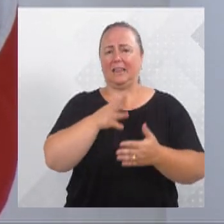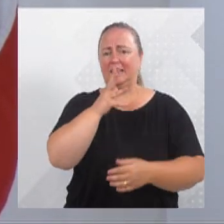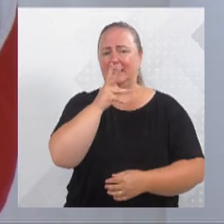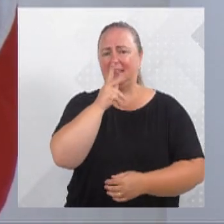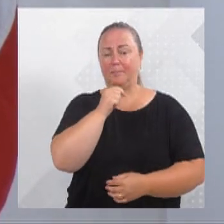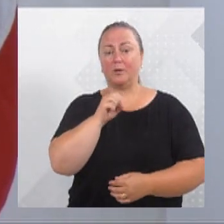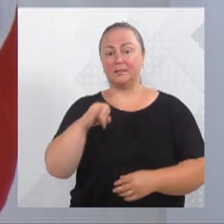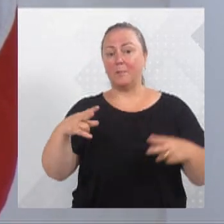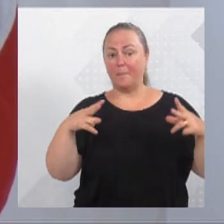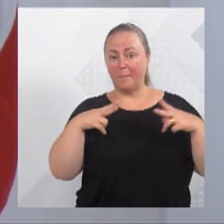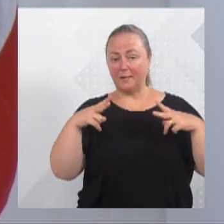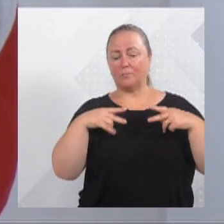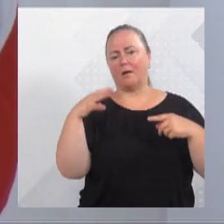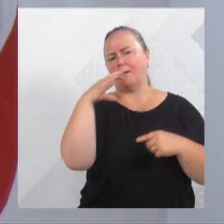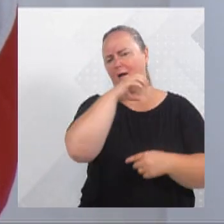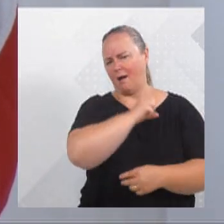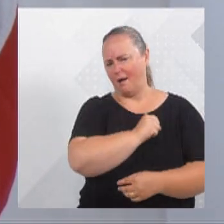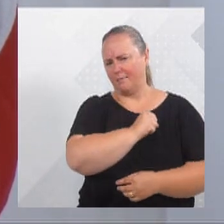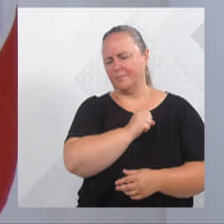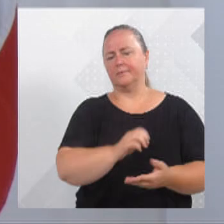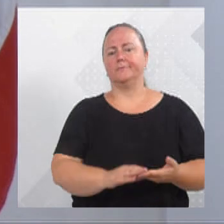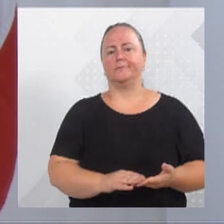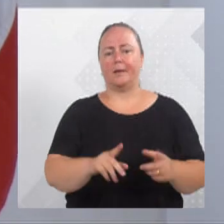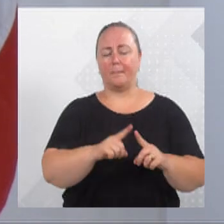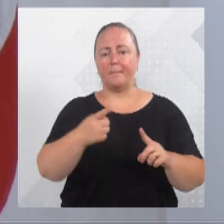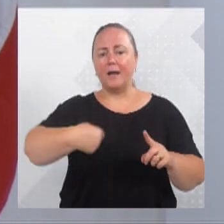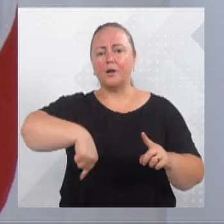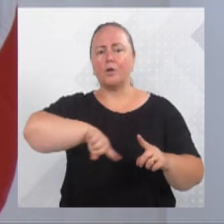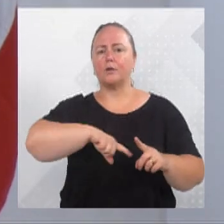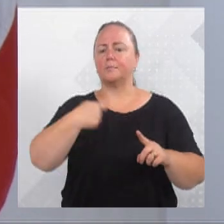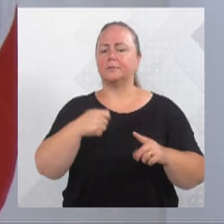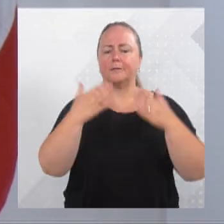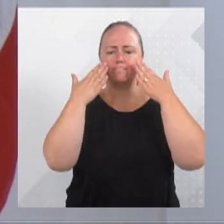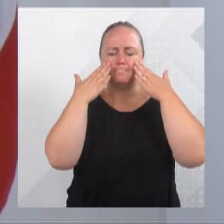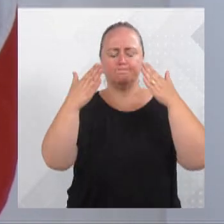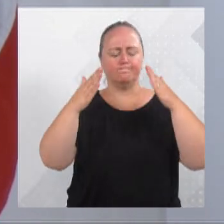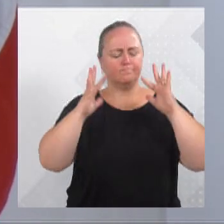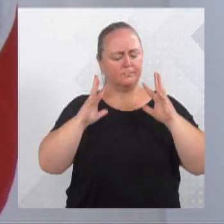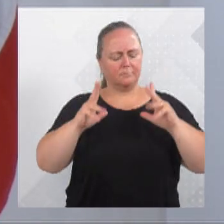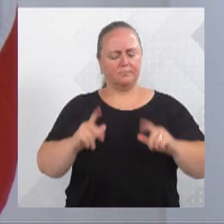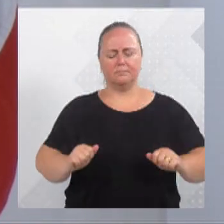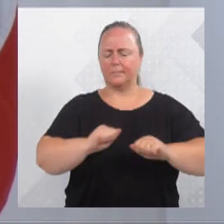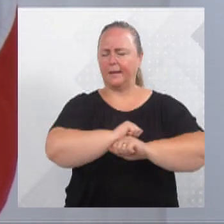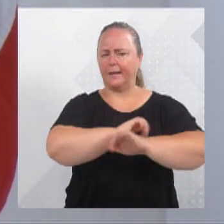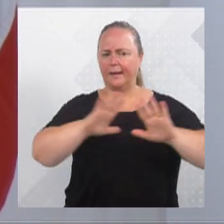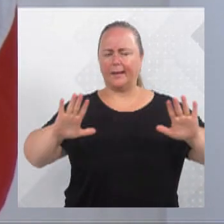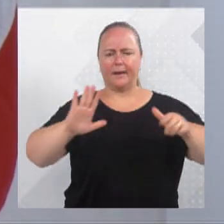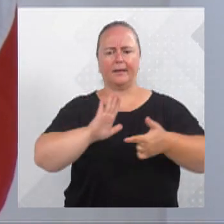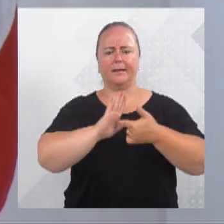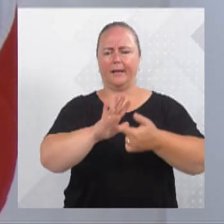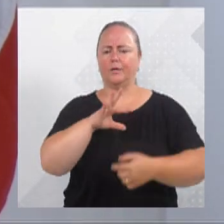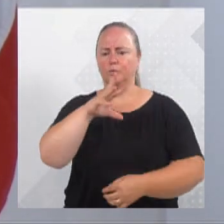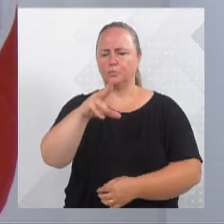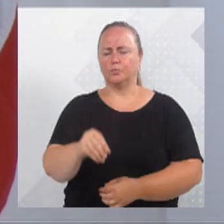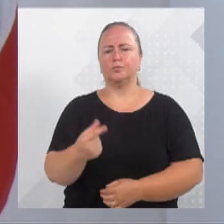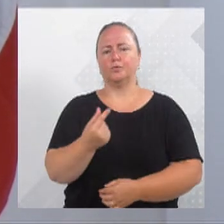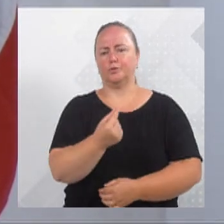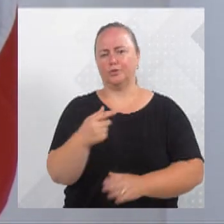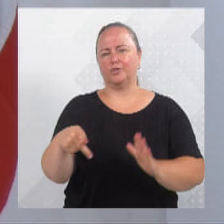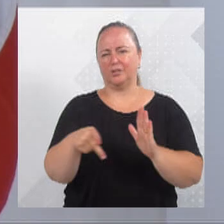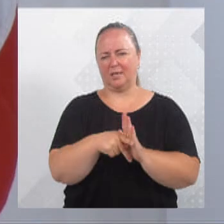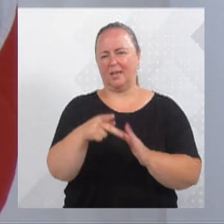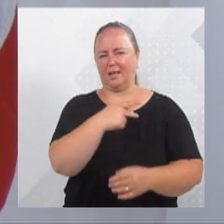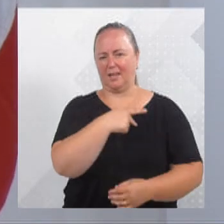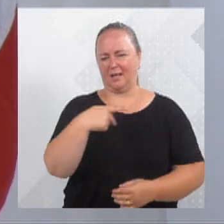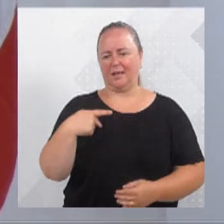faria mais rápido. Mas nós precisamos corresponder à transparência, à responsabilidade com o recurso público, e isso tem, em alguns